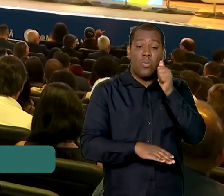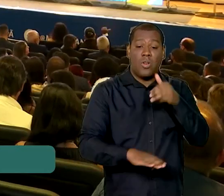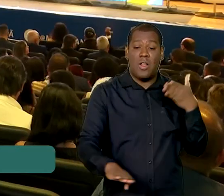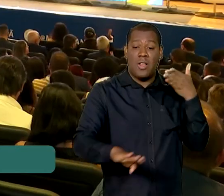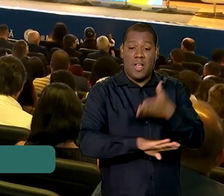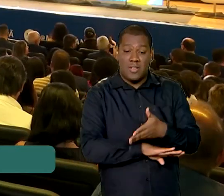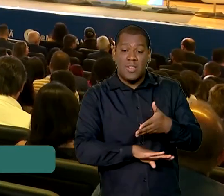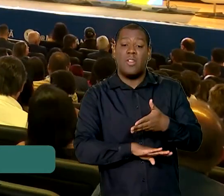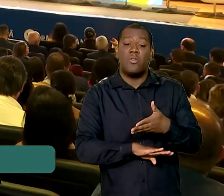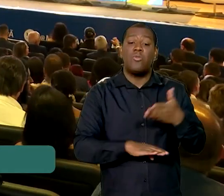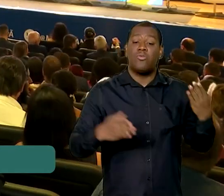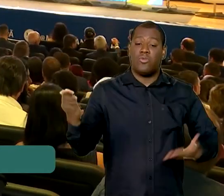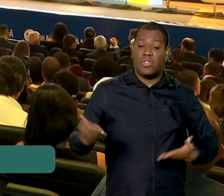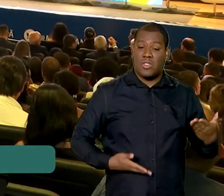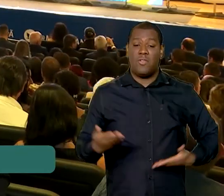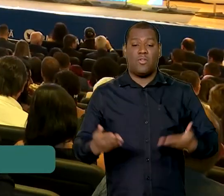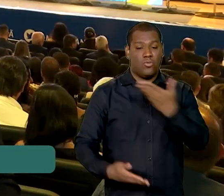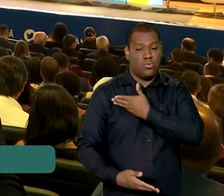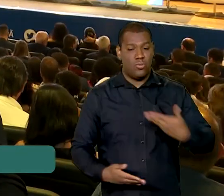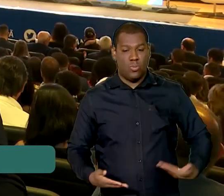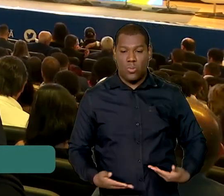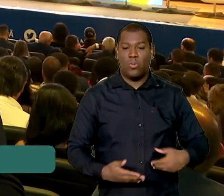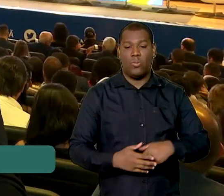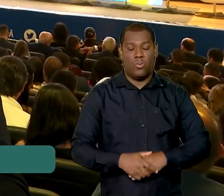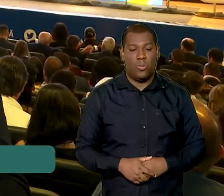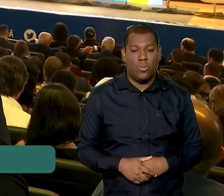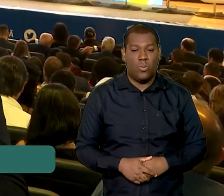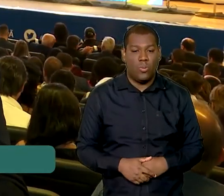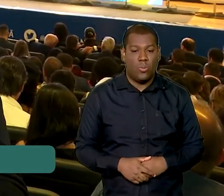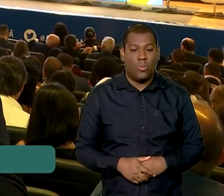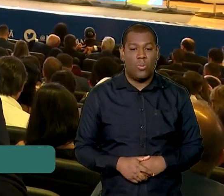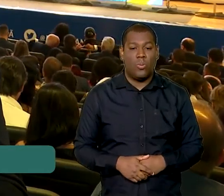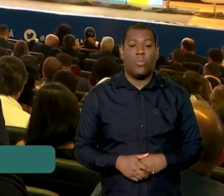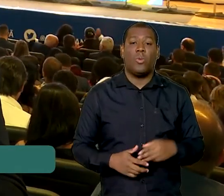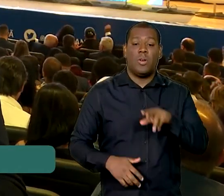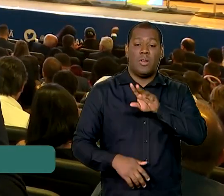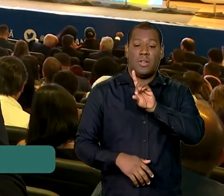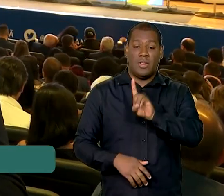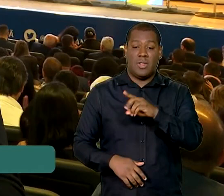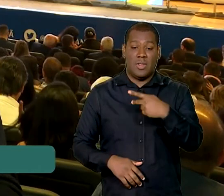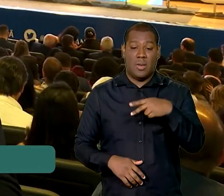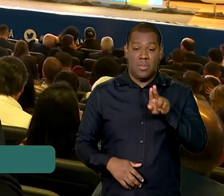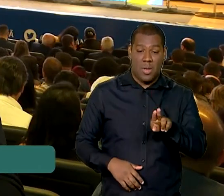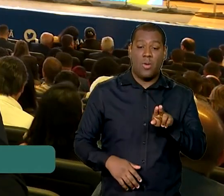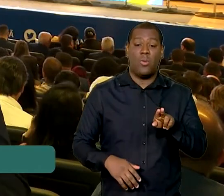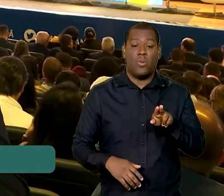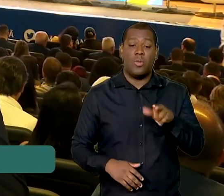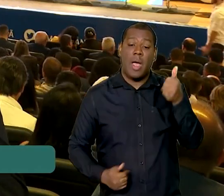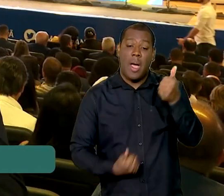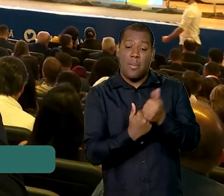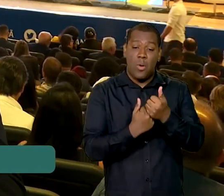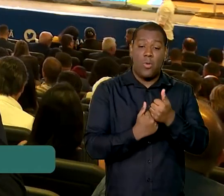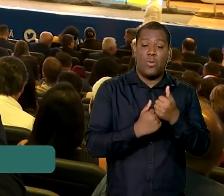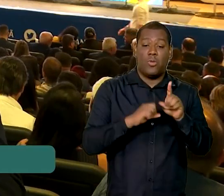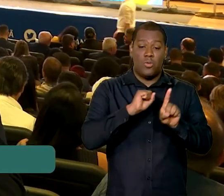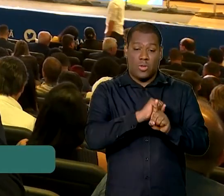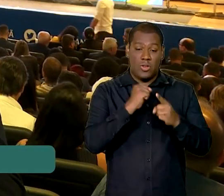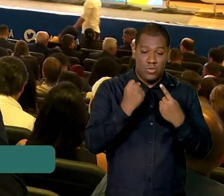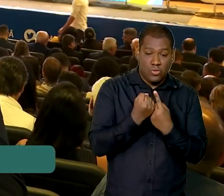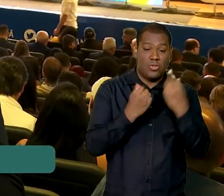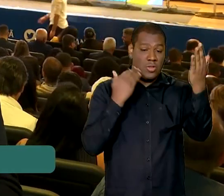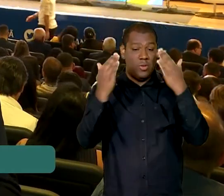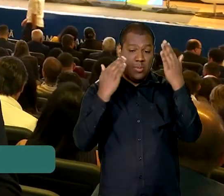aos serviços especializados. E a gente está falando aí, por exemplo, da defensoria pública, de apoio psicossocial, da delegacia, do